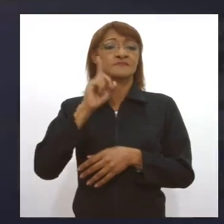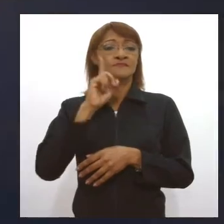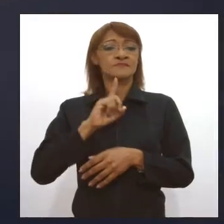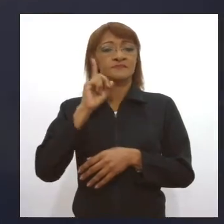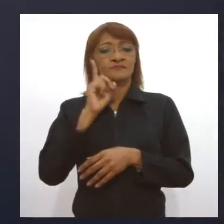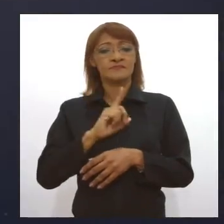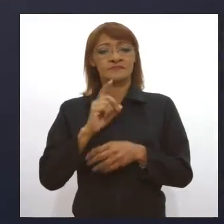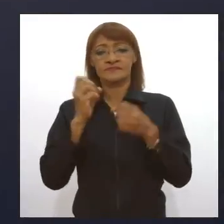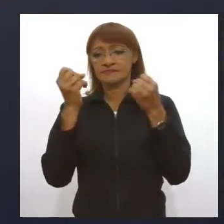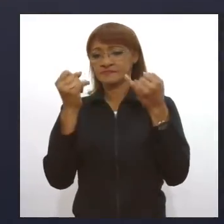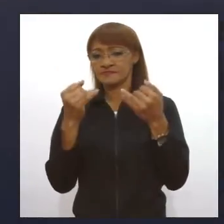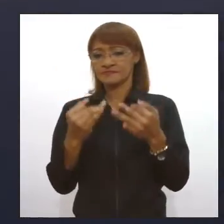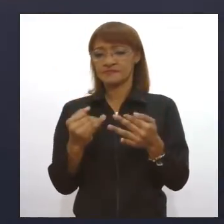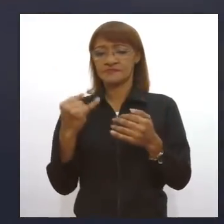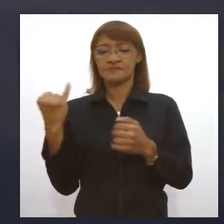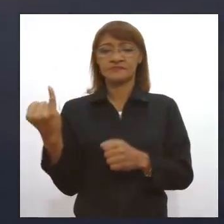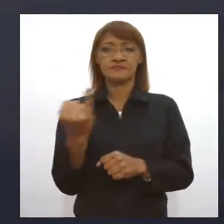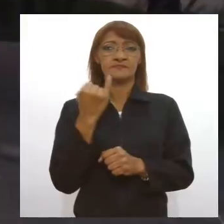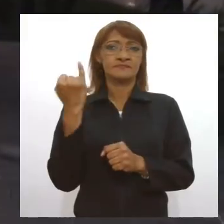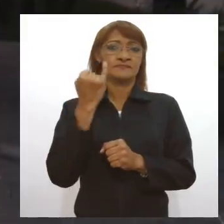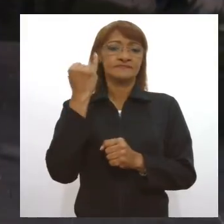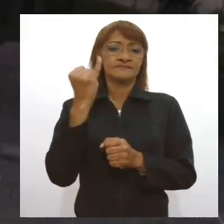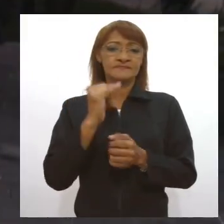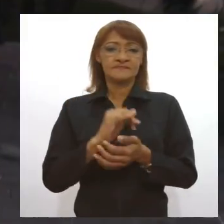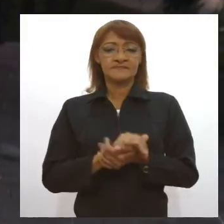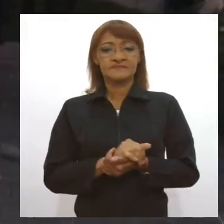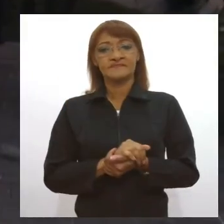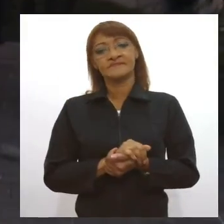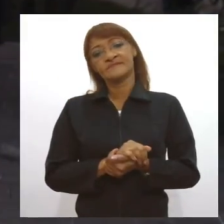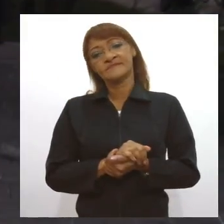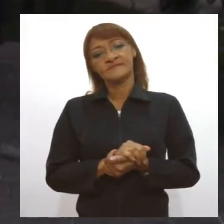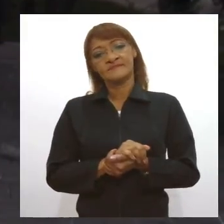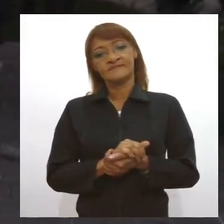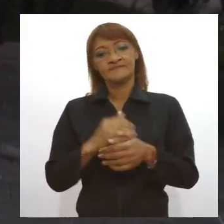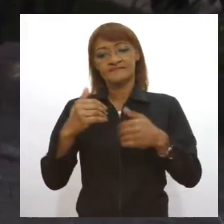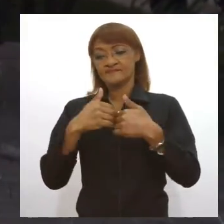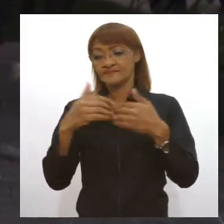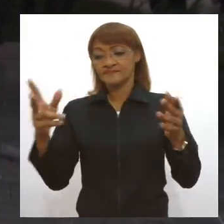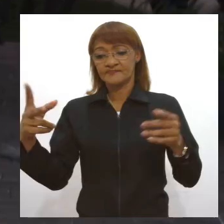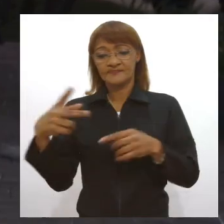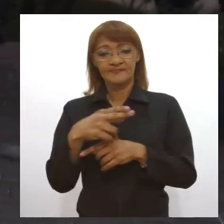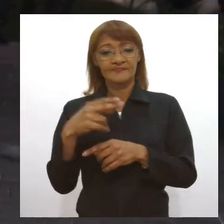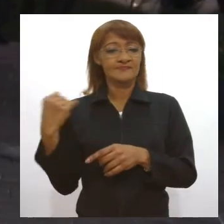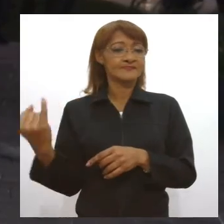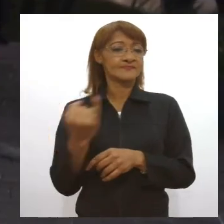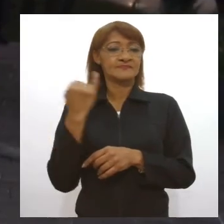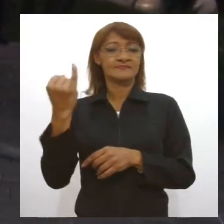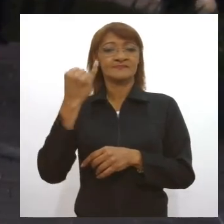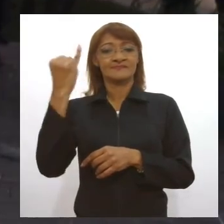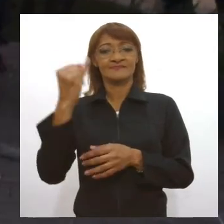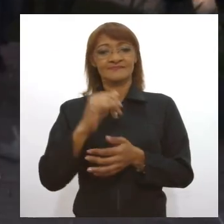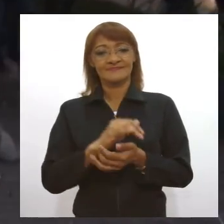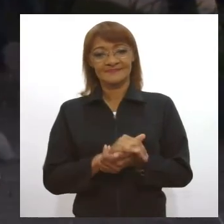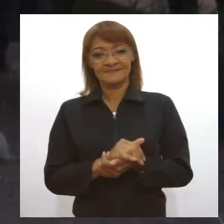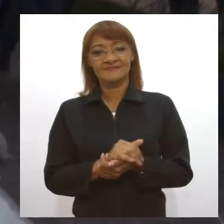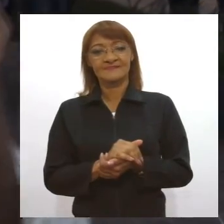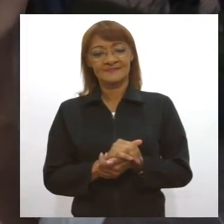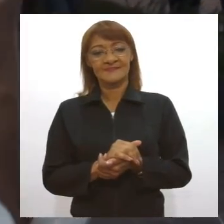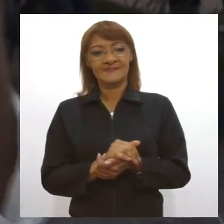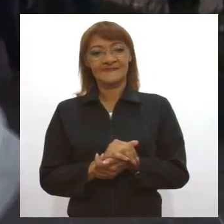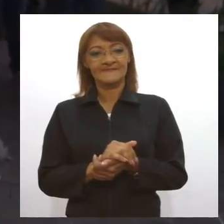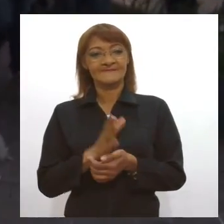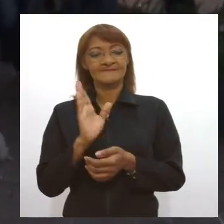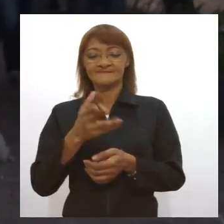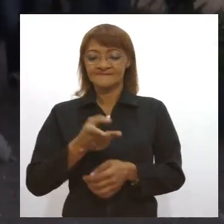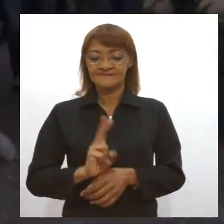falou sobre a importância da obra. É uma inauguração importantíssima. É a primeira etapa de quatro etapas que dá